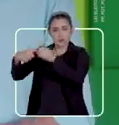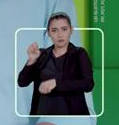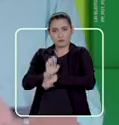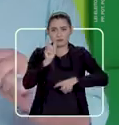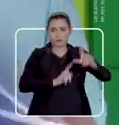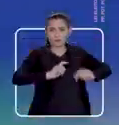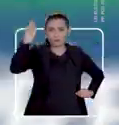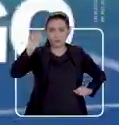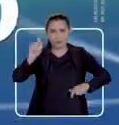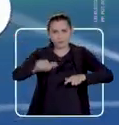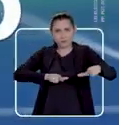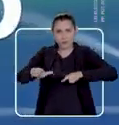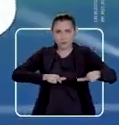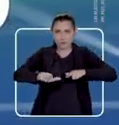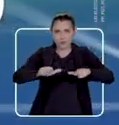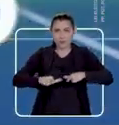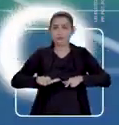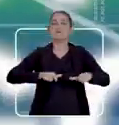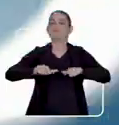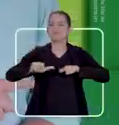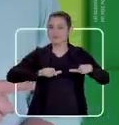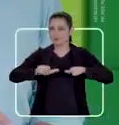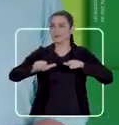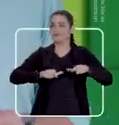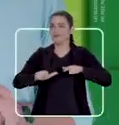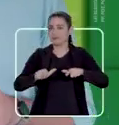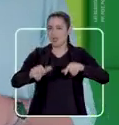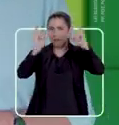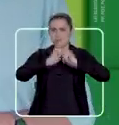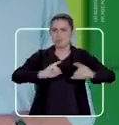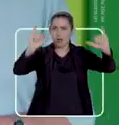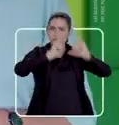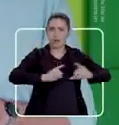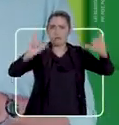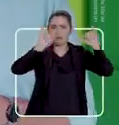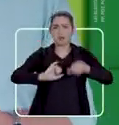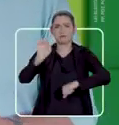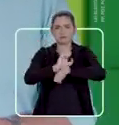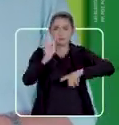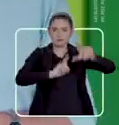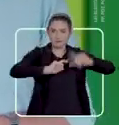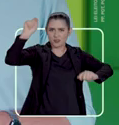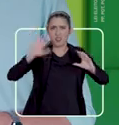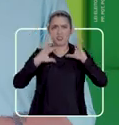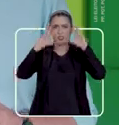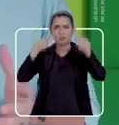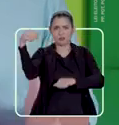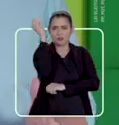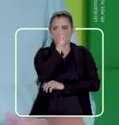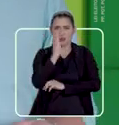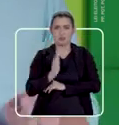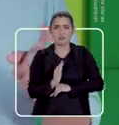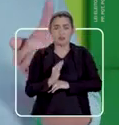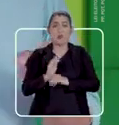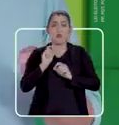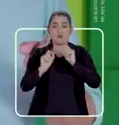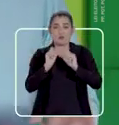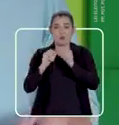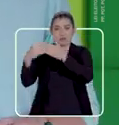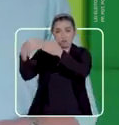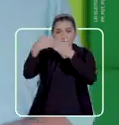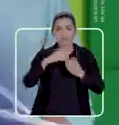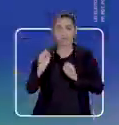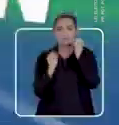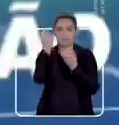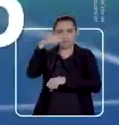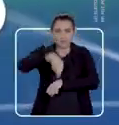municípios do Acre. Emprego. No emprego, vamos divulgar o Acre em todo o Brasil, trazendo